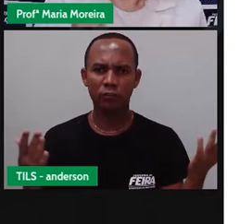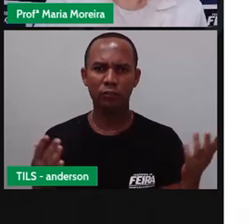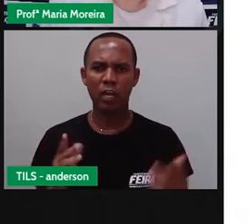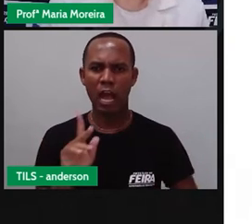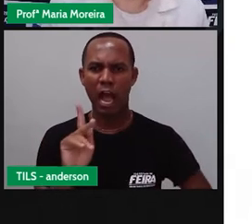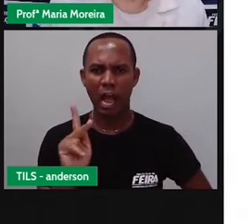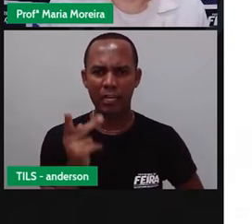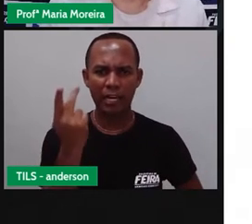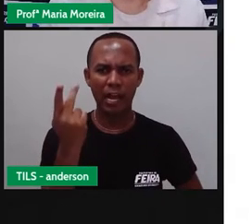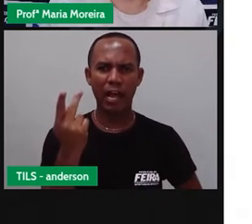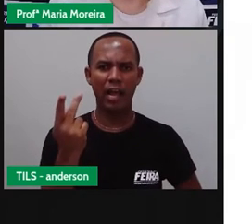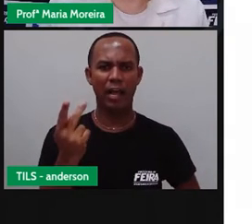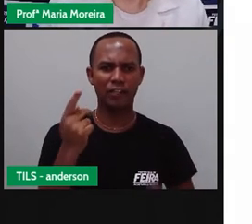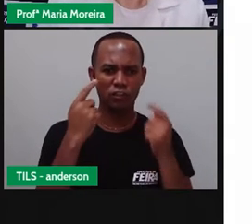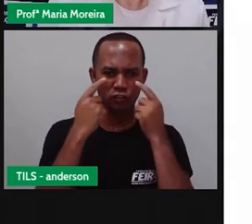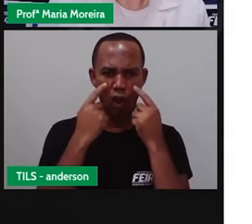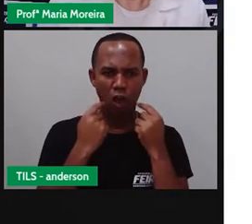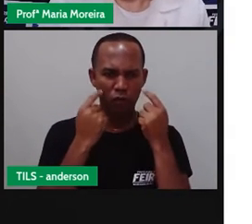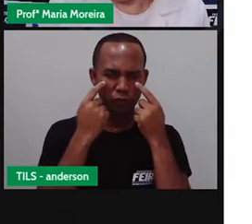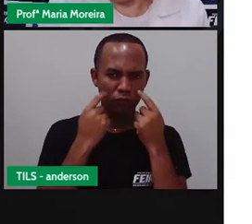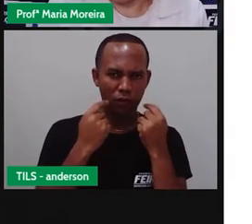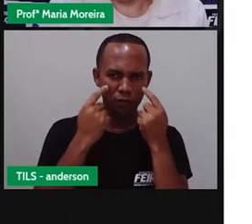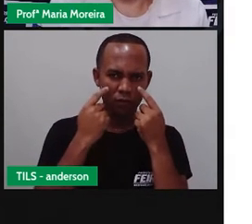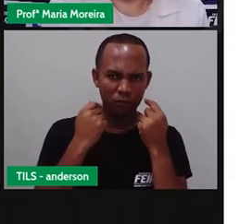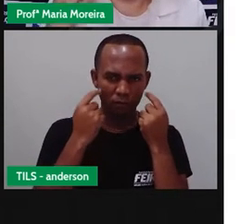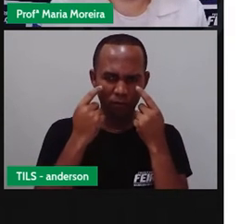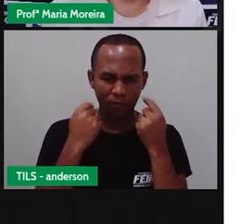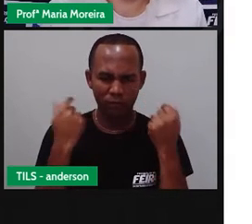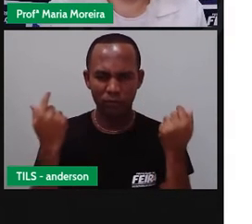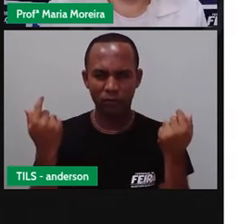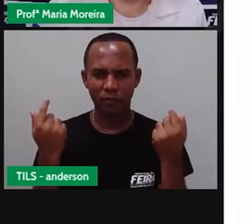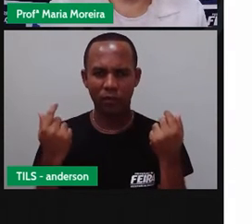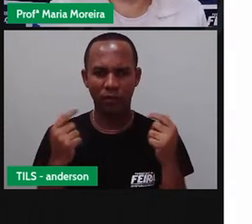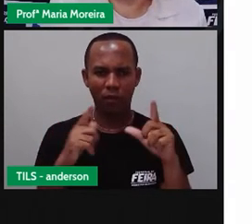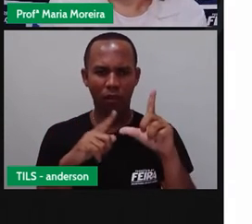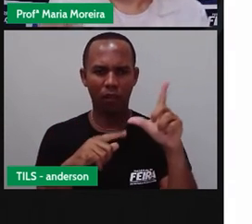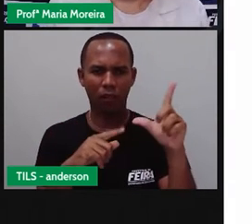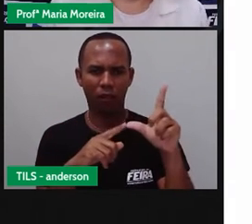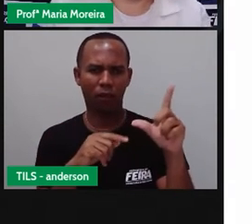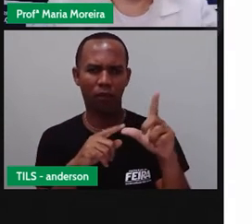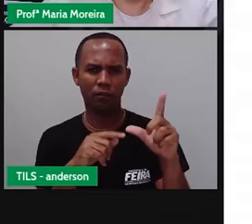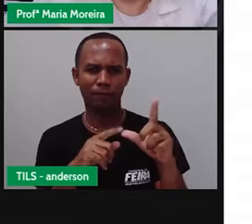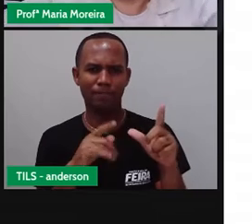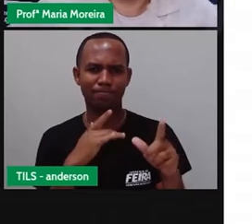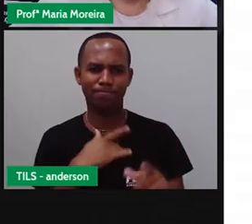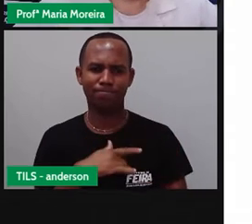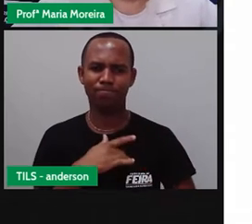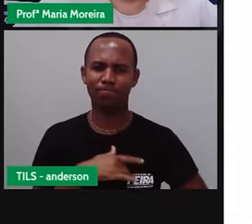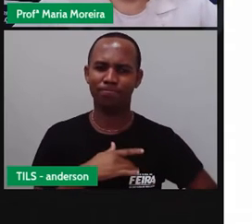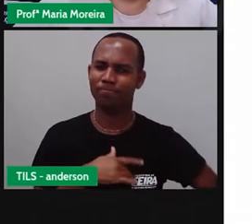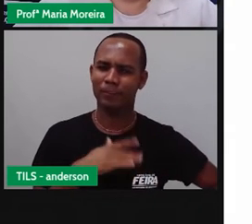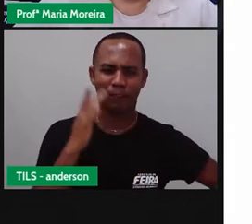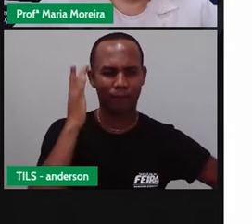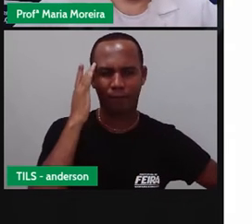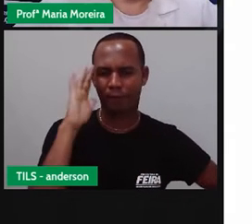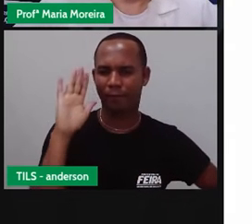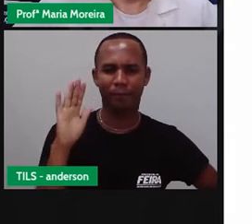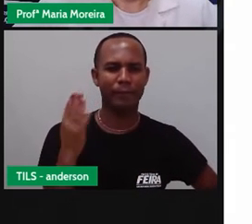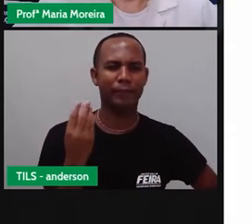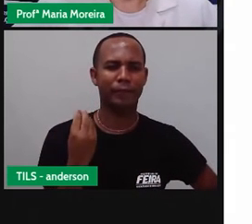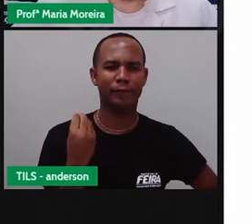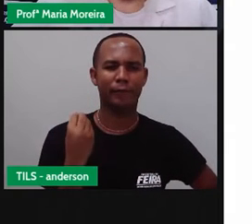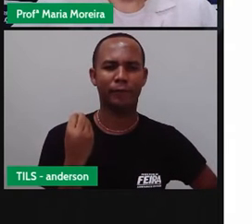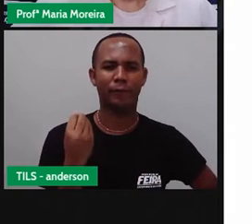começou a chorar. E as outras letrinhas, coitadinhas, elas não sabiam o que fazer.